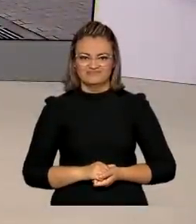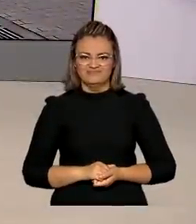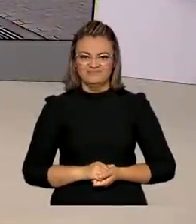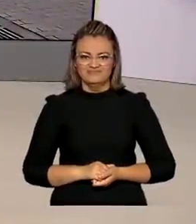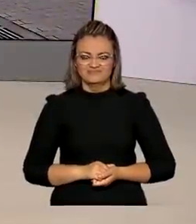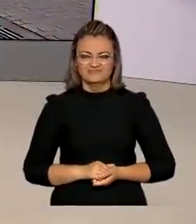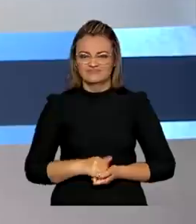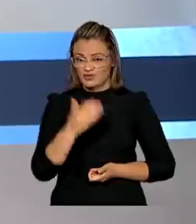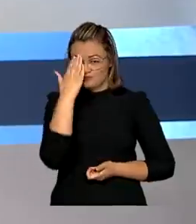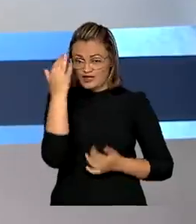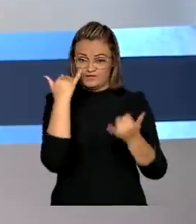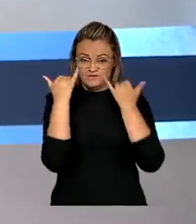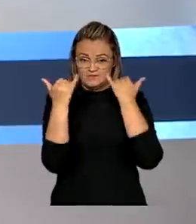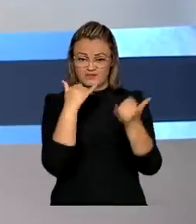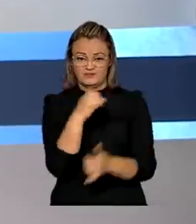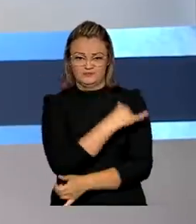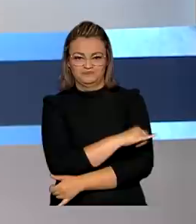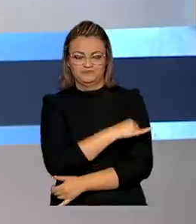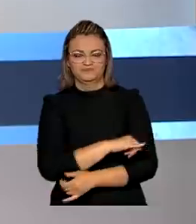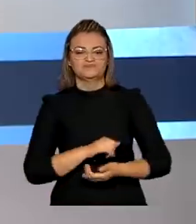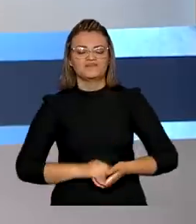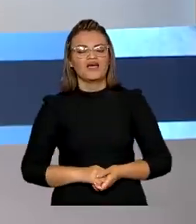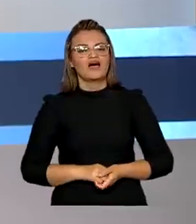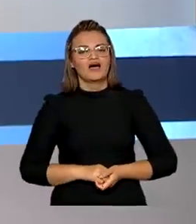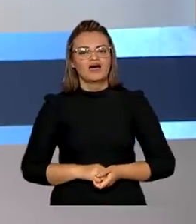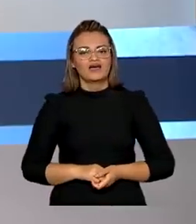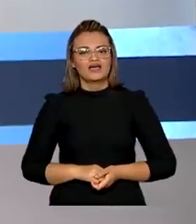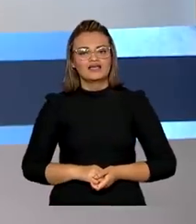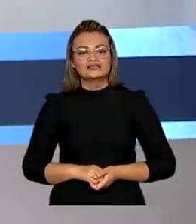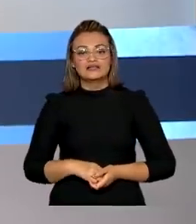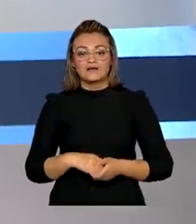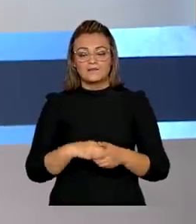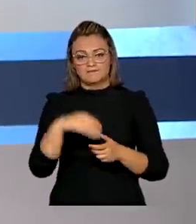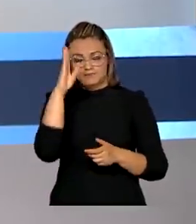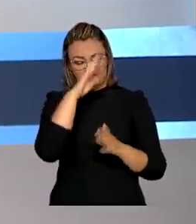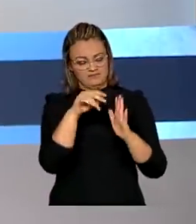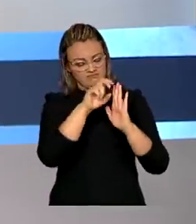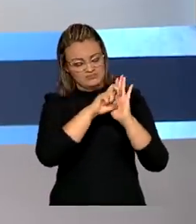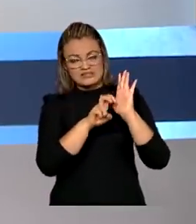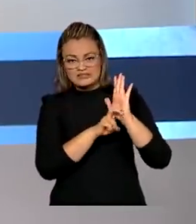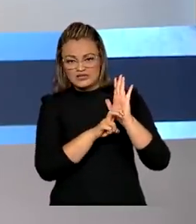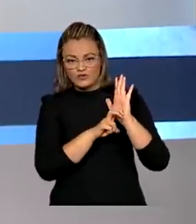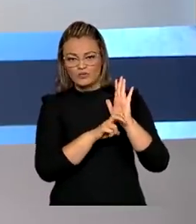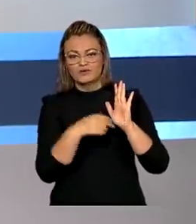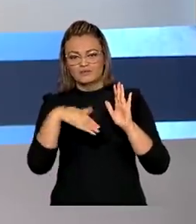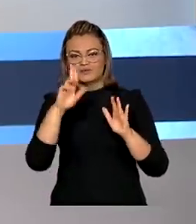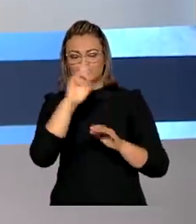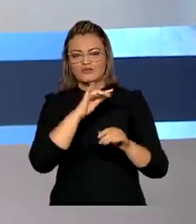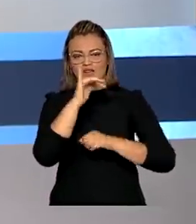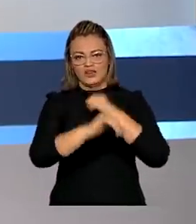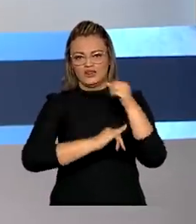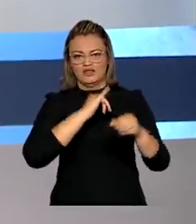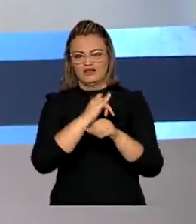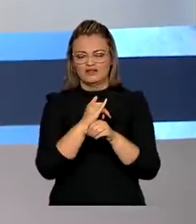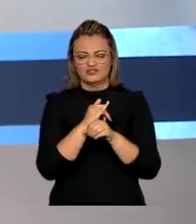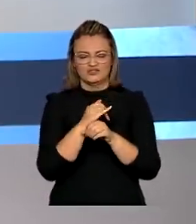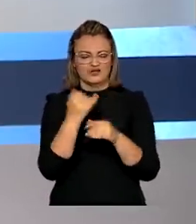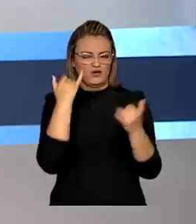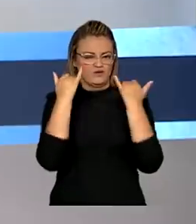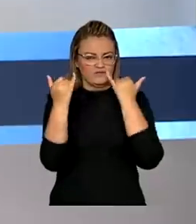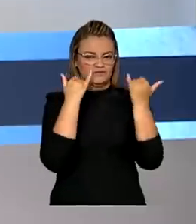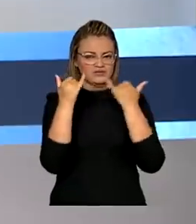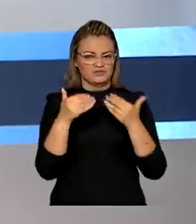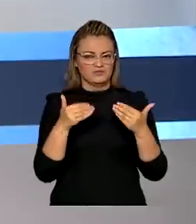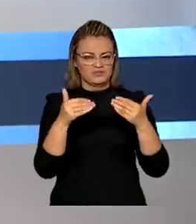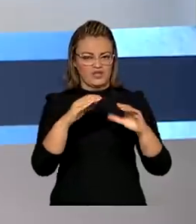pelas suas informações direto do Rio de Janeiro. E o Brasil está entre os cinco países do mundo que mais usa a internet, de acordo com dados